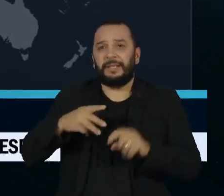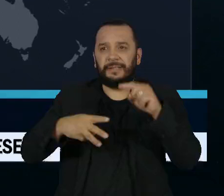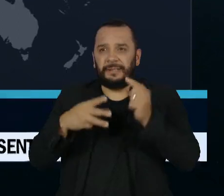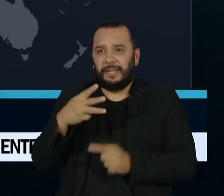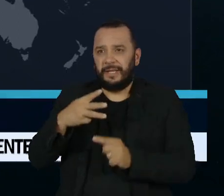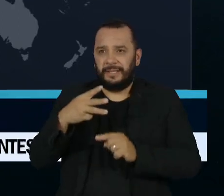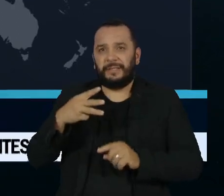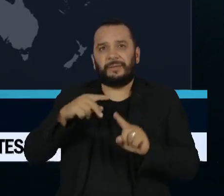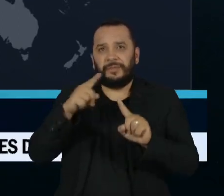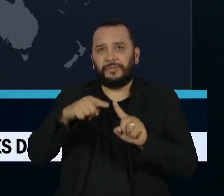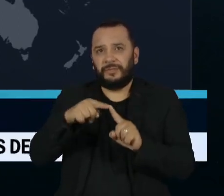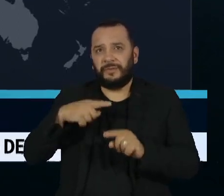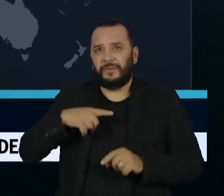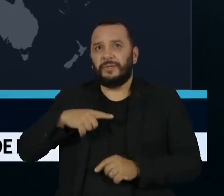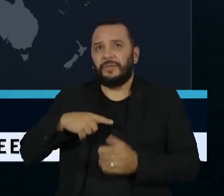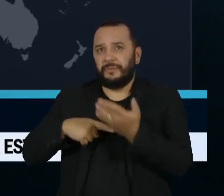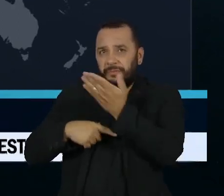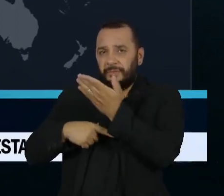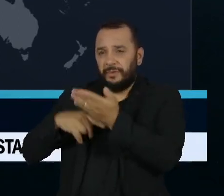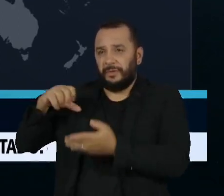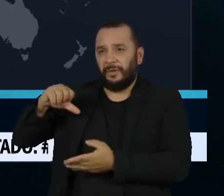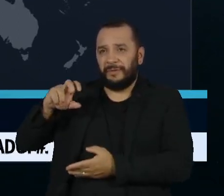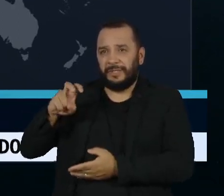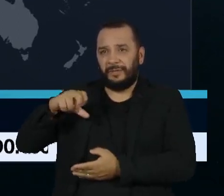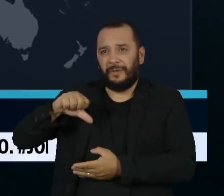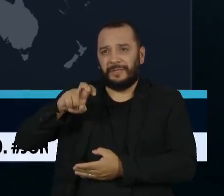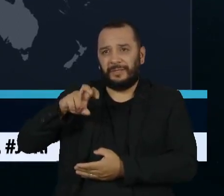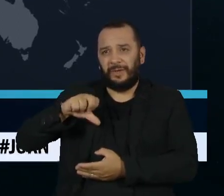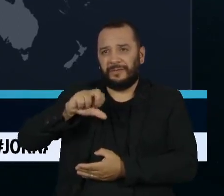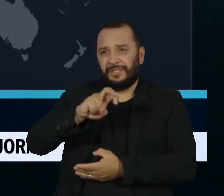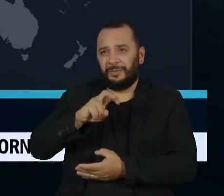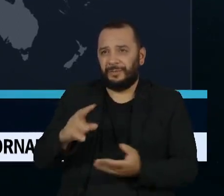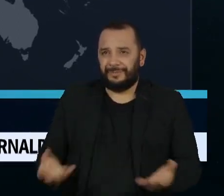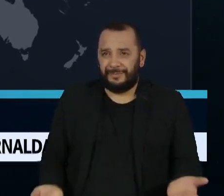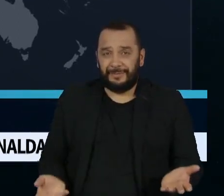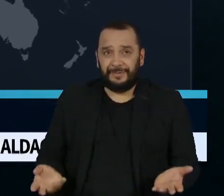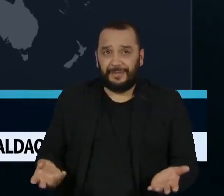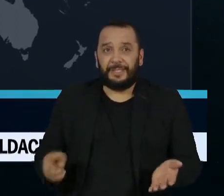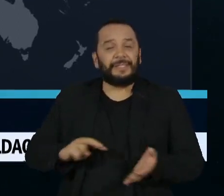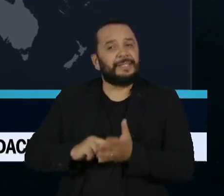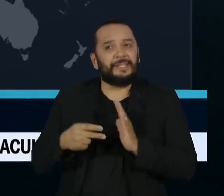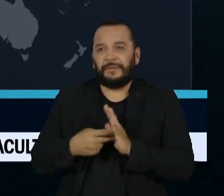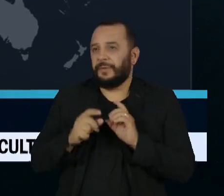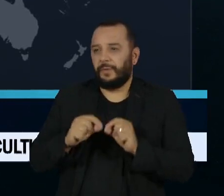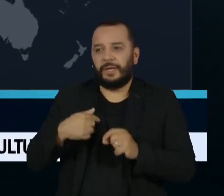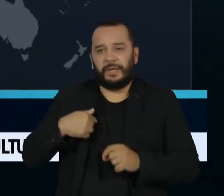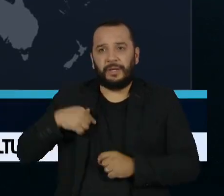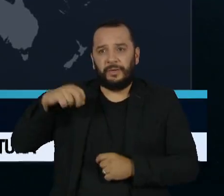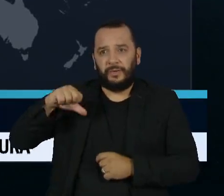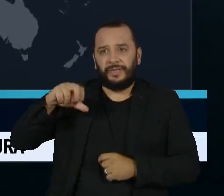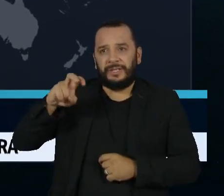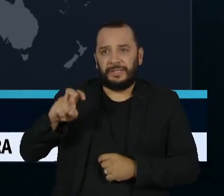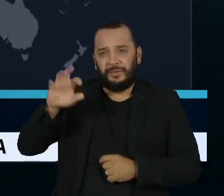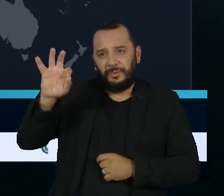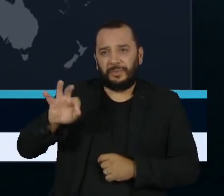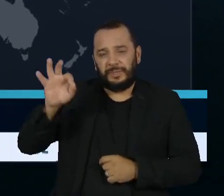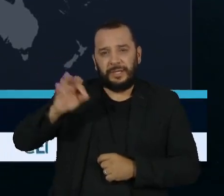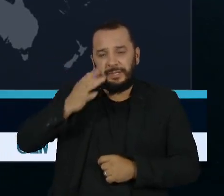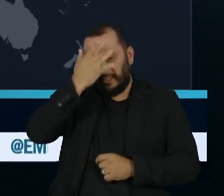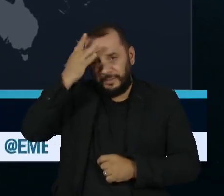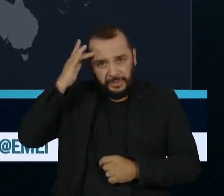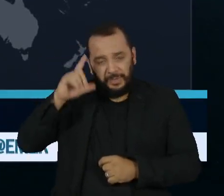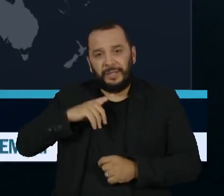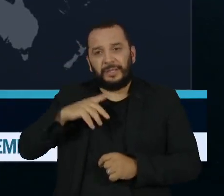chamadas 95-95-95. Fazer com que 95% dos portadores do HIV